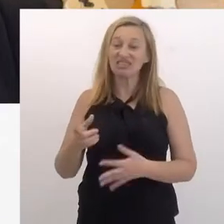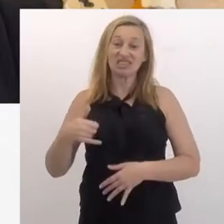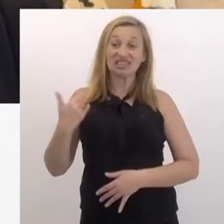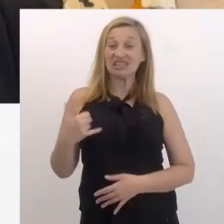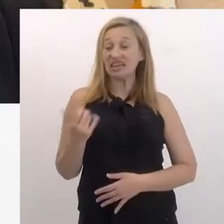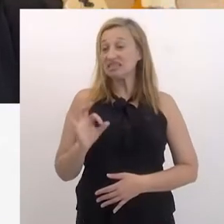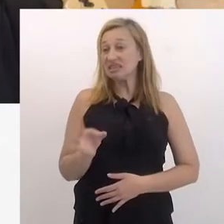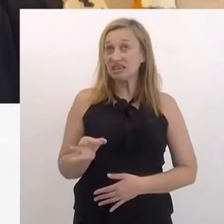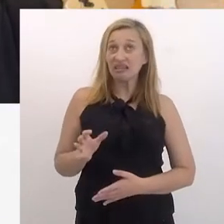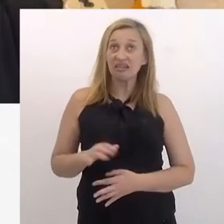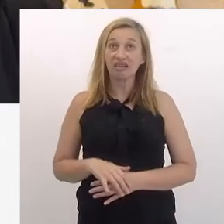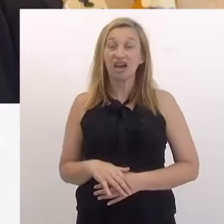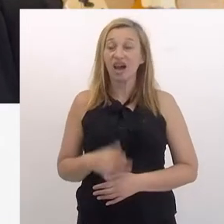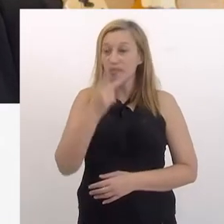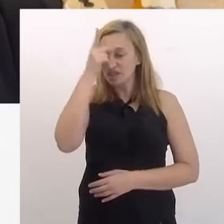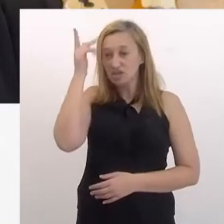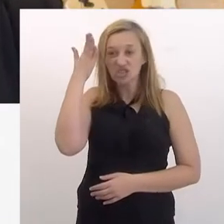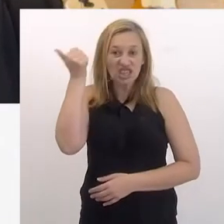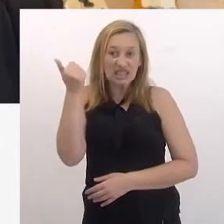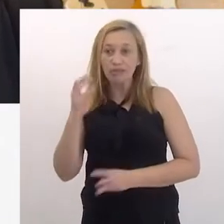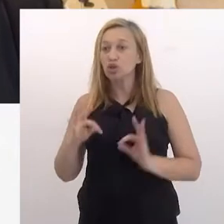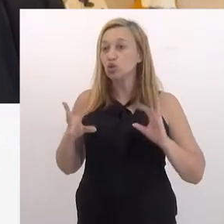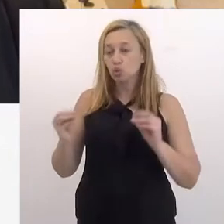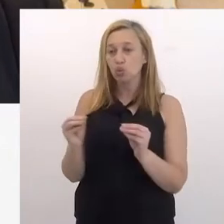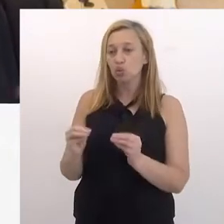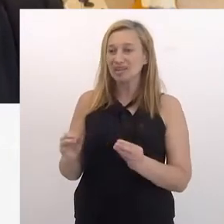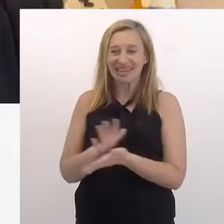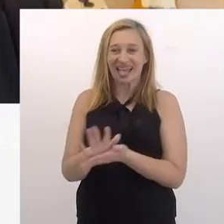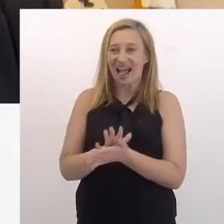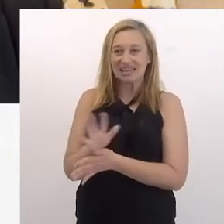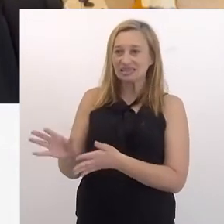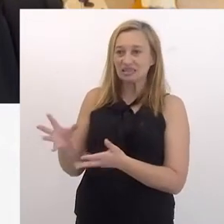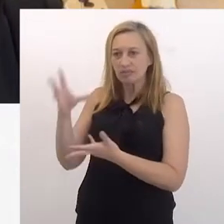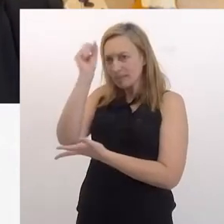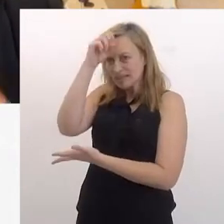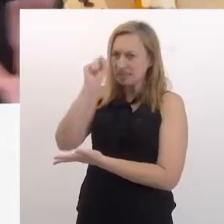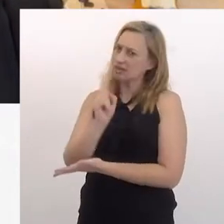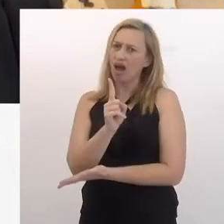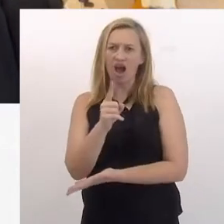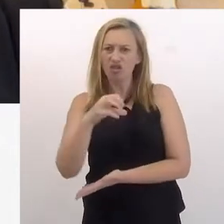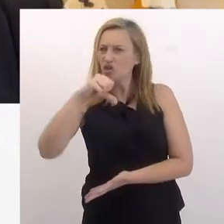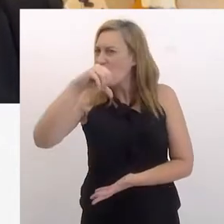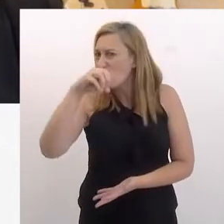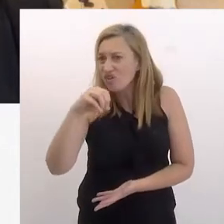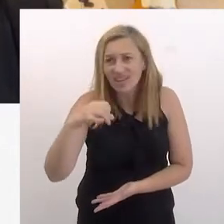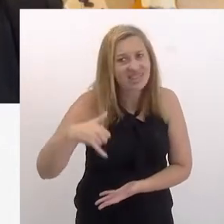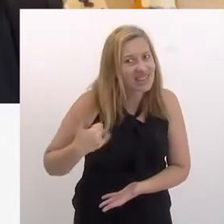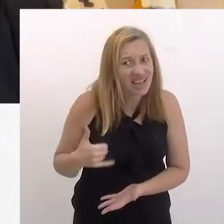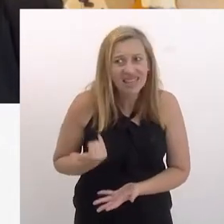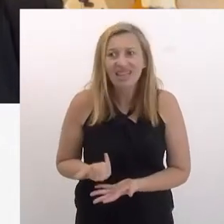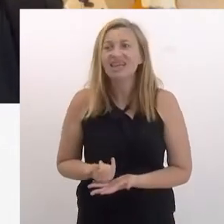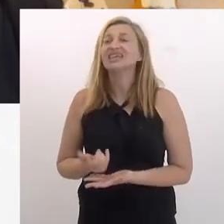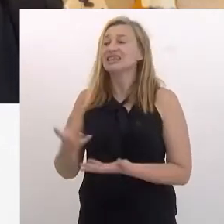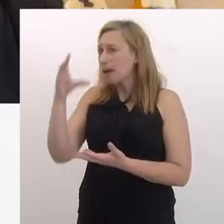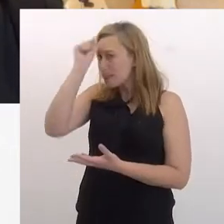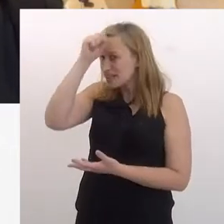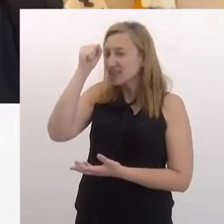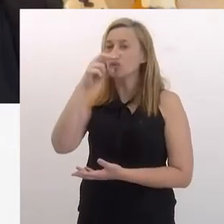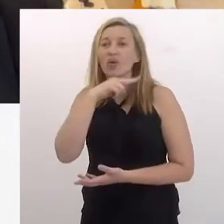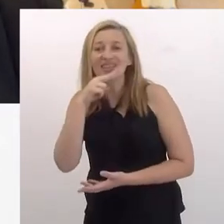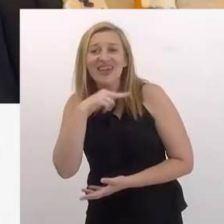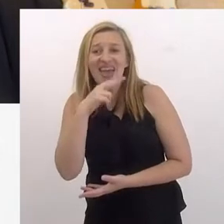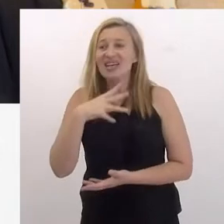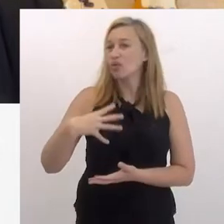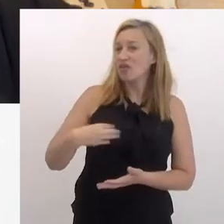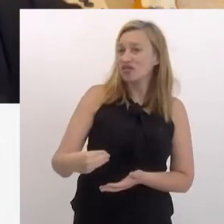falam que quando chega para determinada idade a pessoa já sabe tudo, a pessoa não tem mais nada para aprender. Não, você está com 90 anos, você está